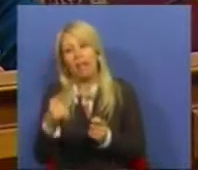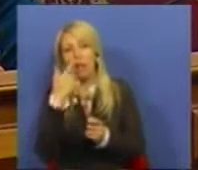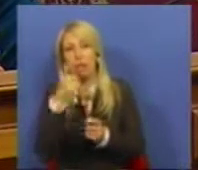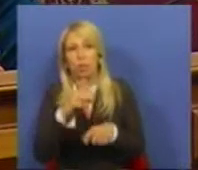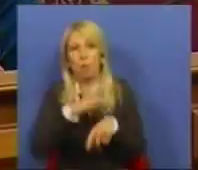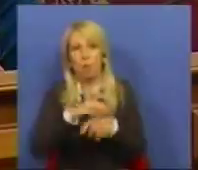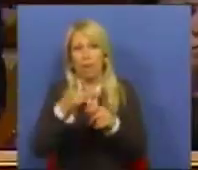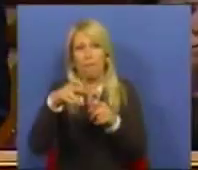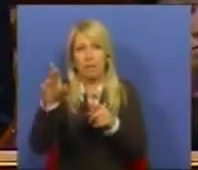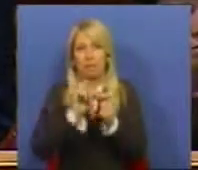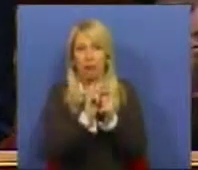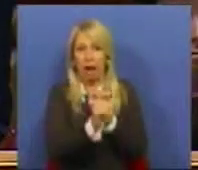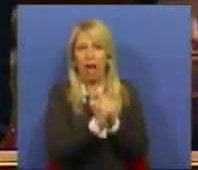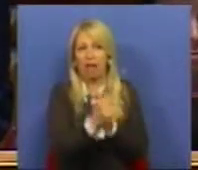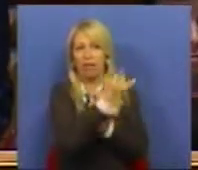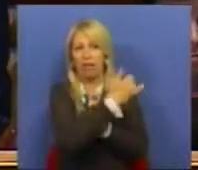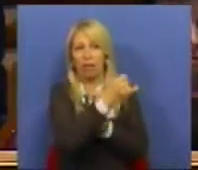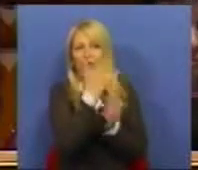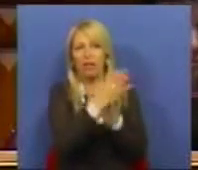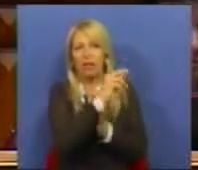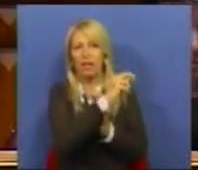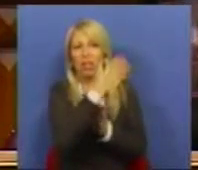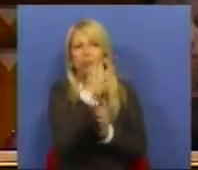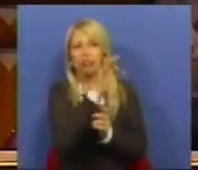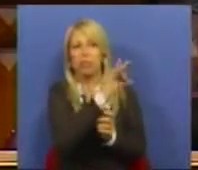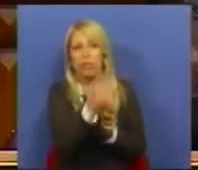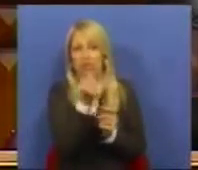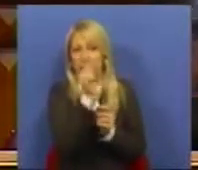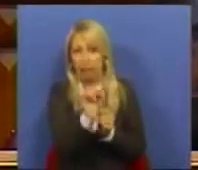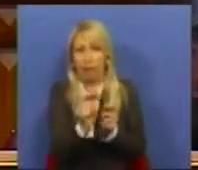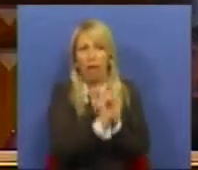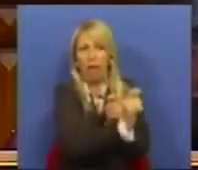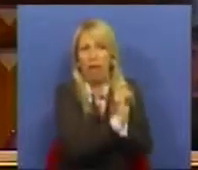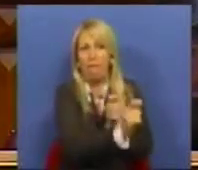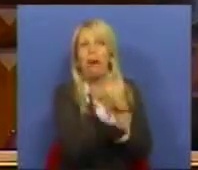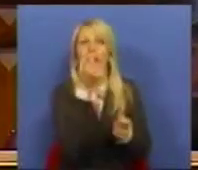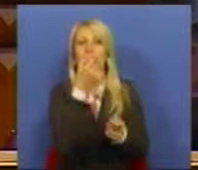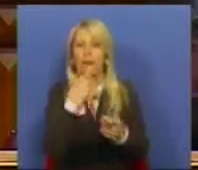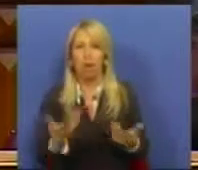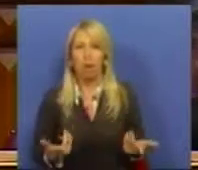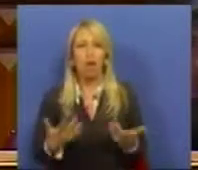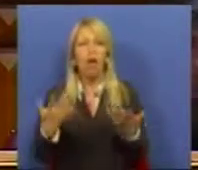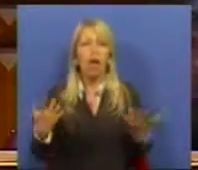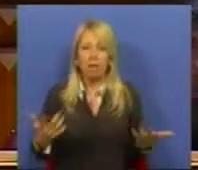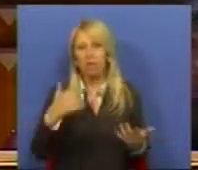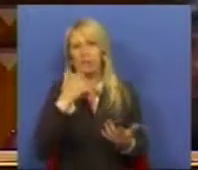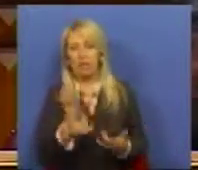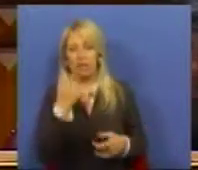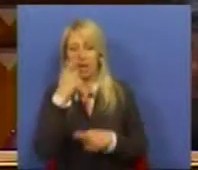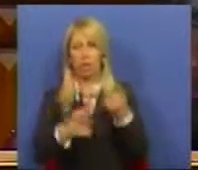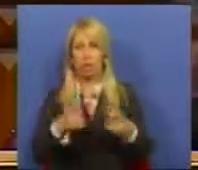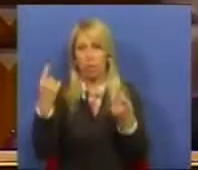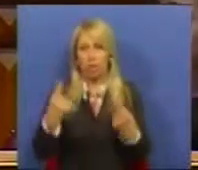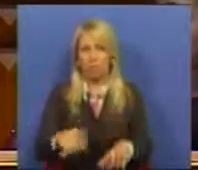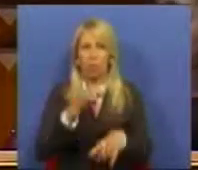para a área dos medicamentos. Mas reduzir a problemática dos doentes crónicos e da doença crónica à